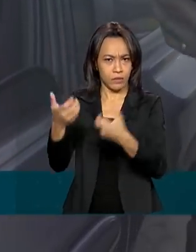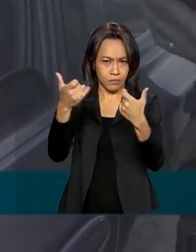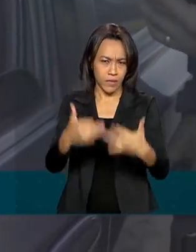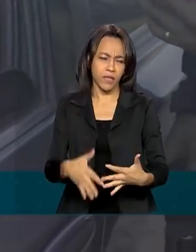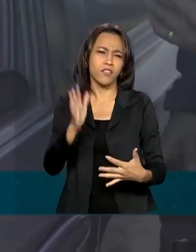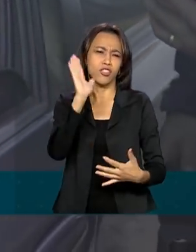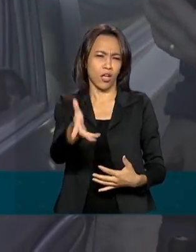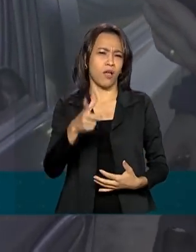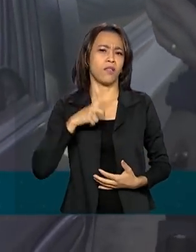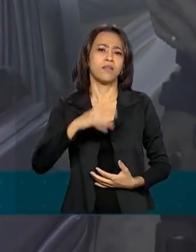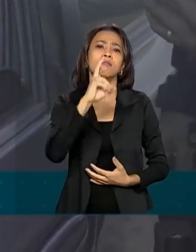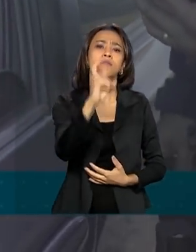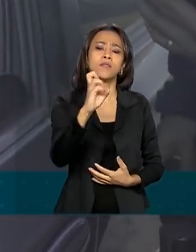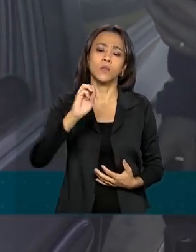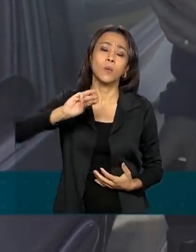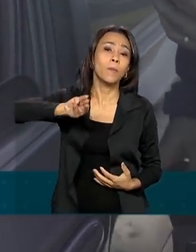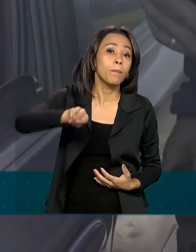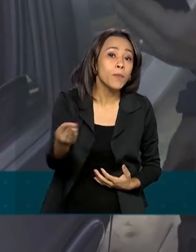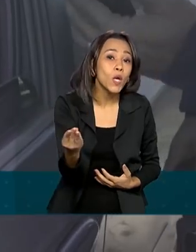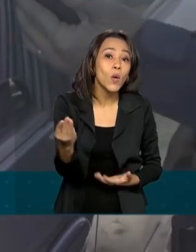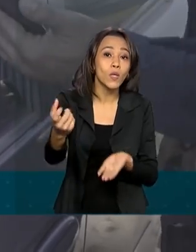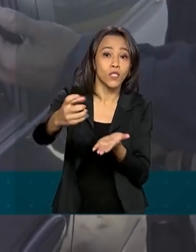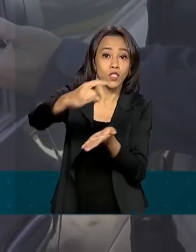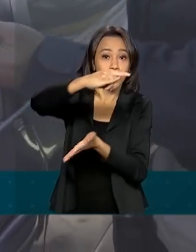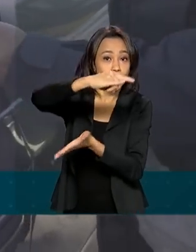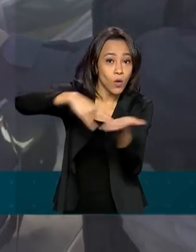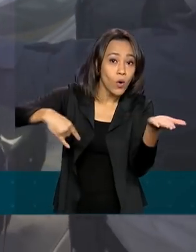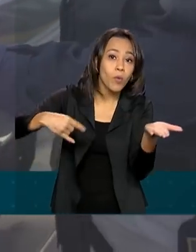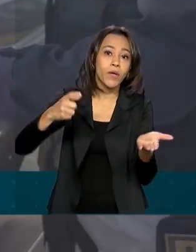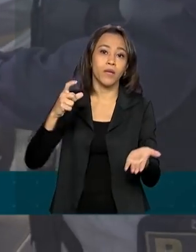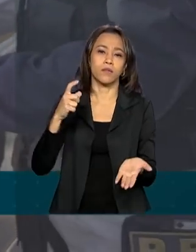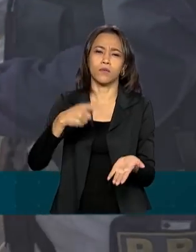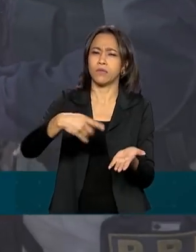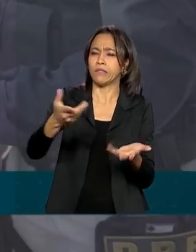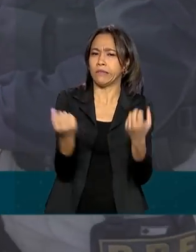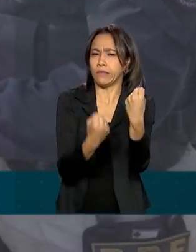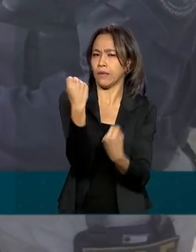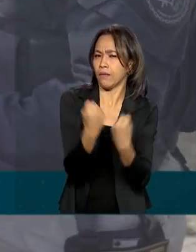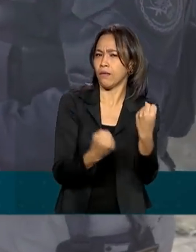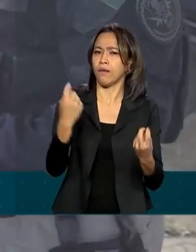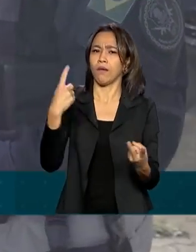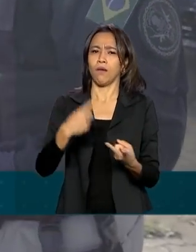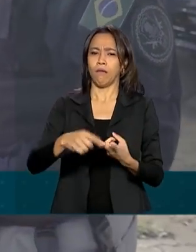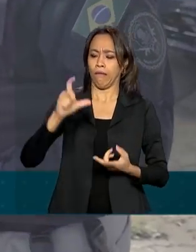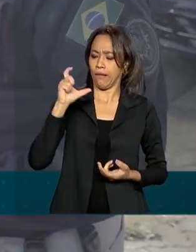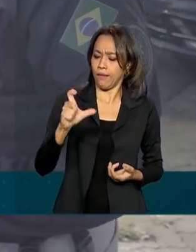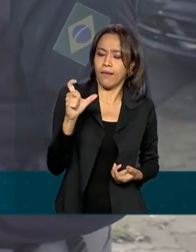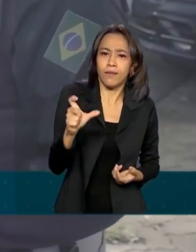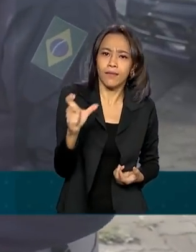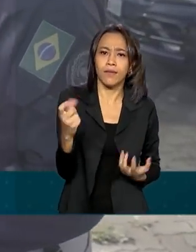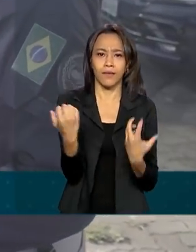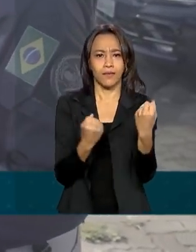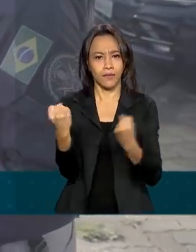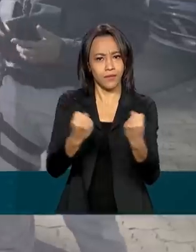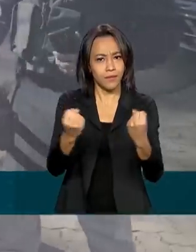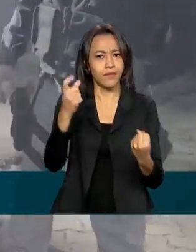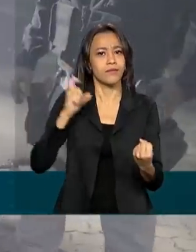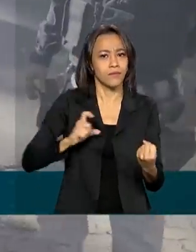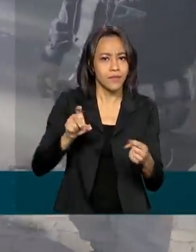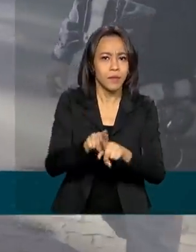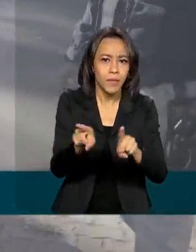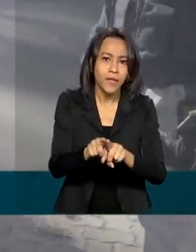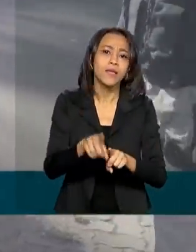de 5 milhões de documentos digitais de licenciamento do veículo no Brasil, além da Carteira Nacional de Habilitação,